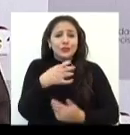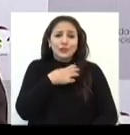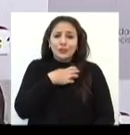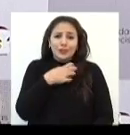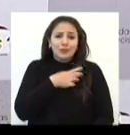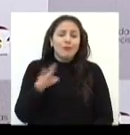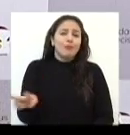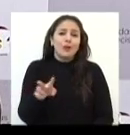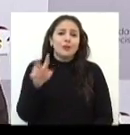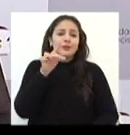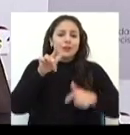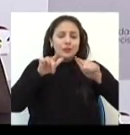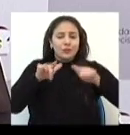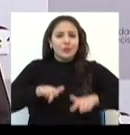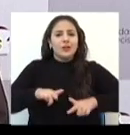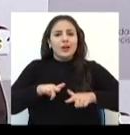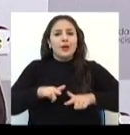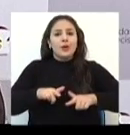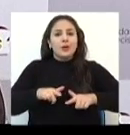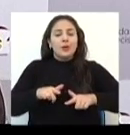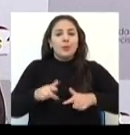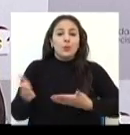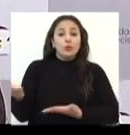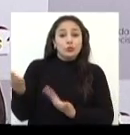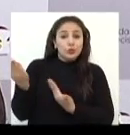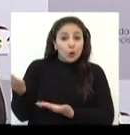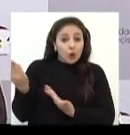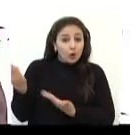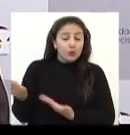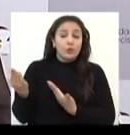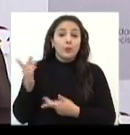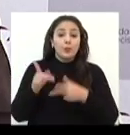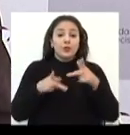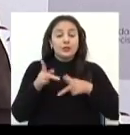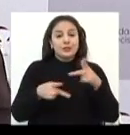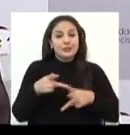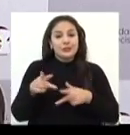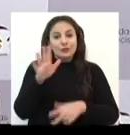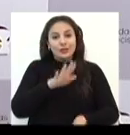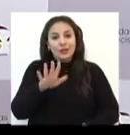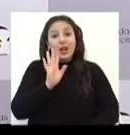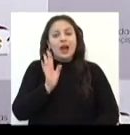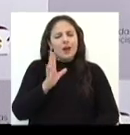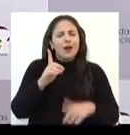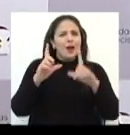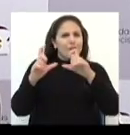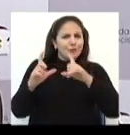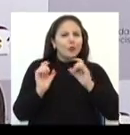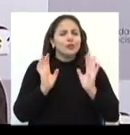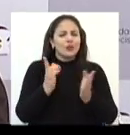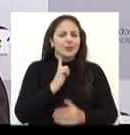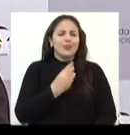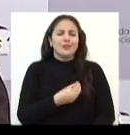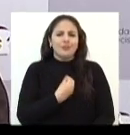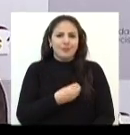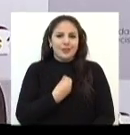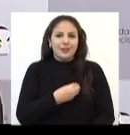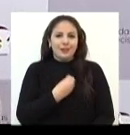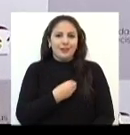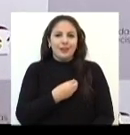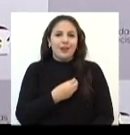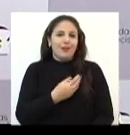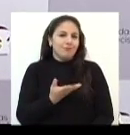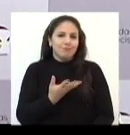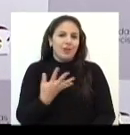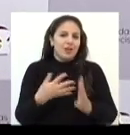com valorização de espaços para a juventude, para a população em geral. As fotos já estão nas redes sociais, mas eu acho que pelas fotos